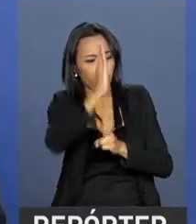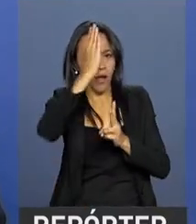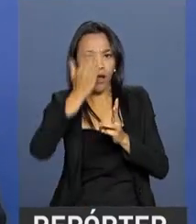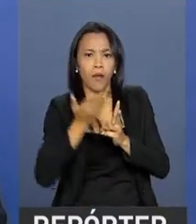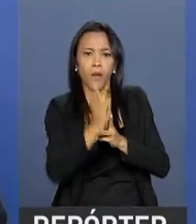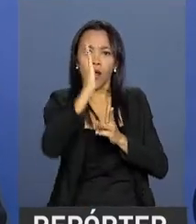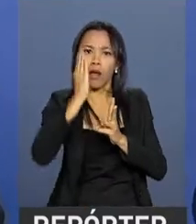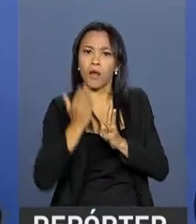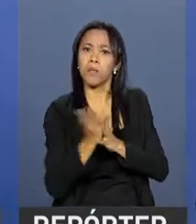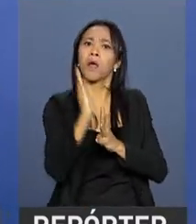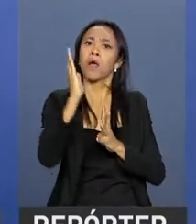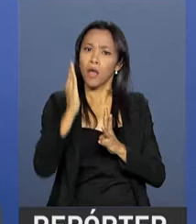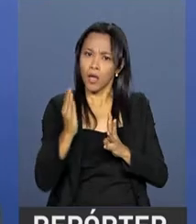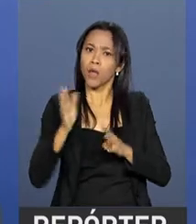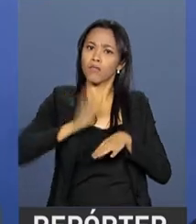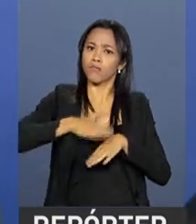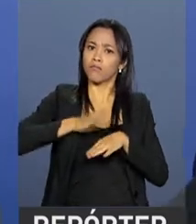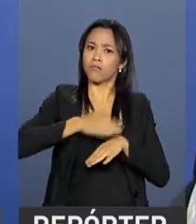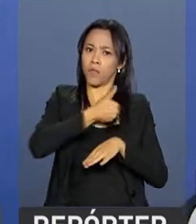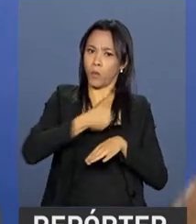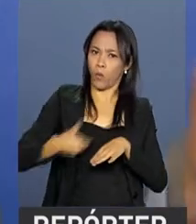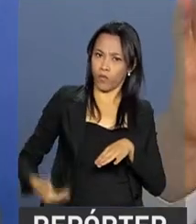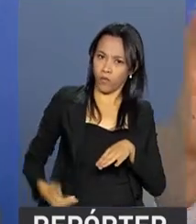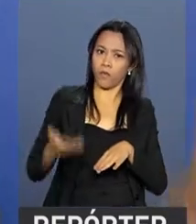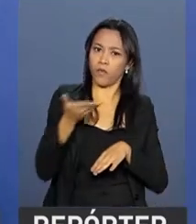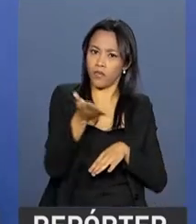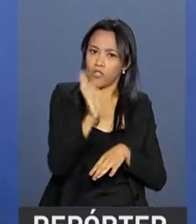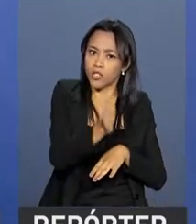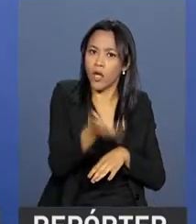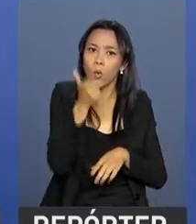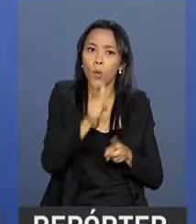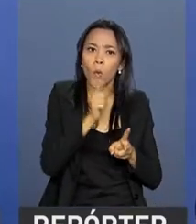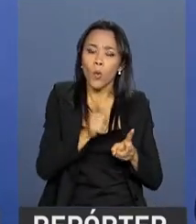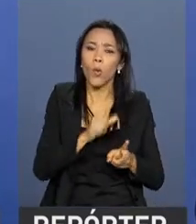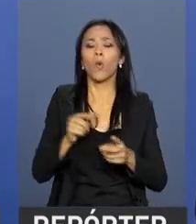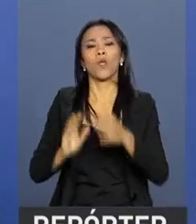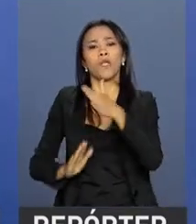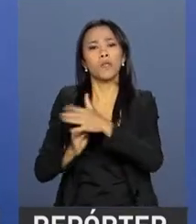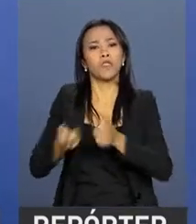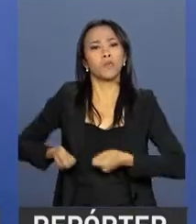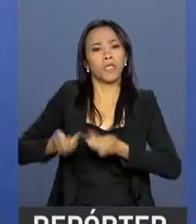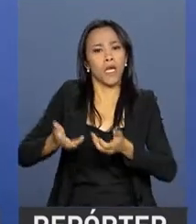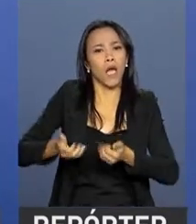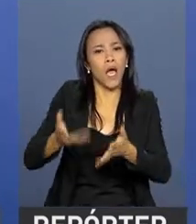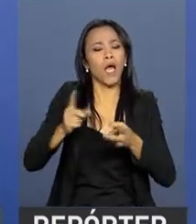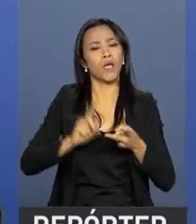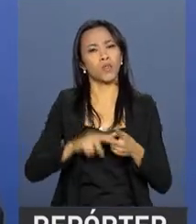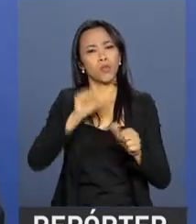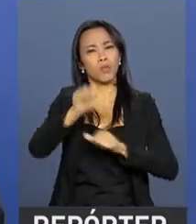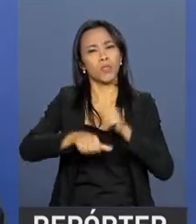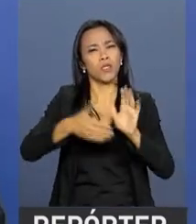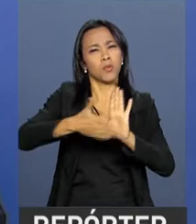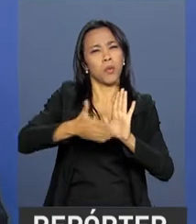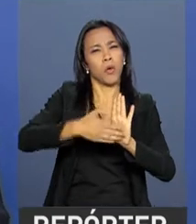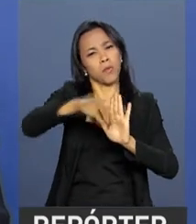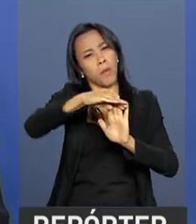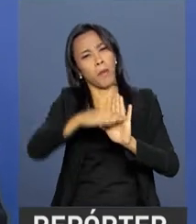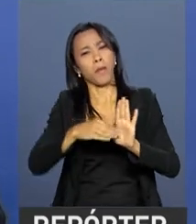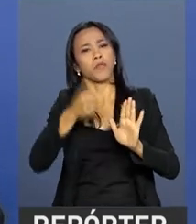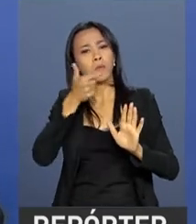etc., como mencionado pelo ministro Padilha, e toda a série de reformas em andamento, que fez com que